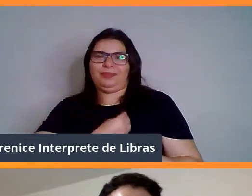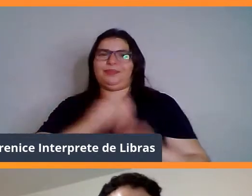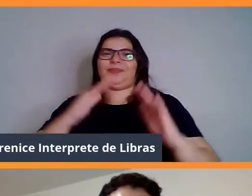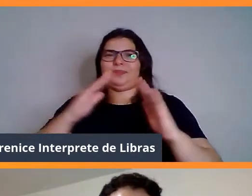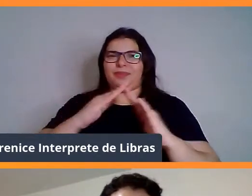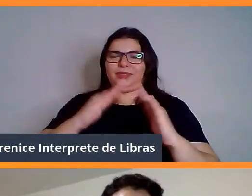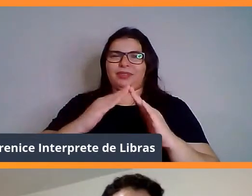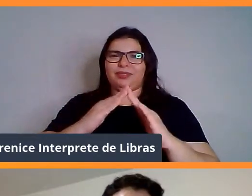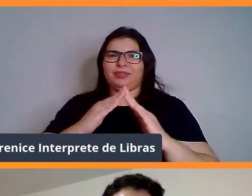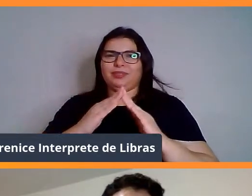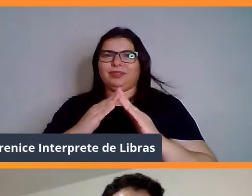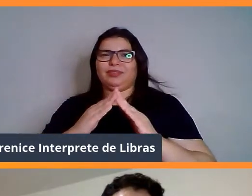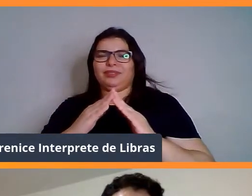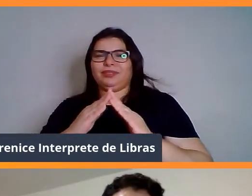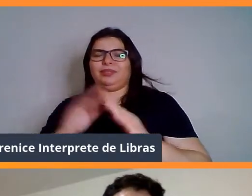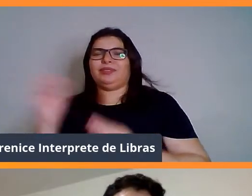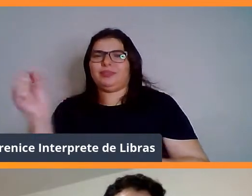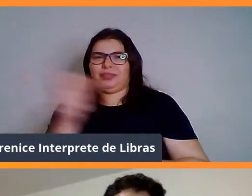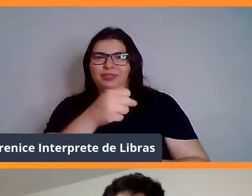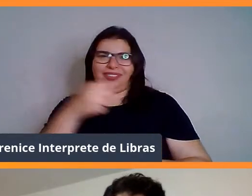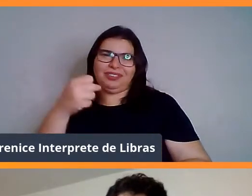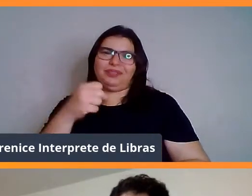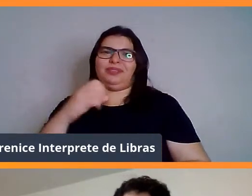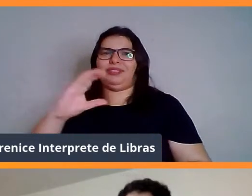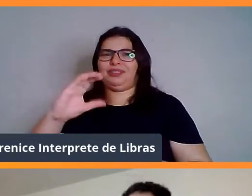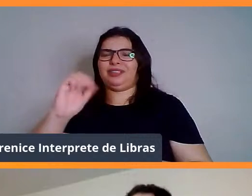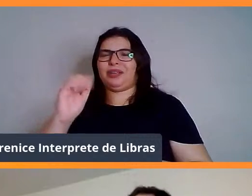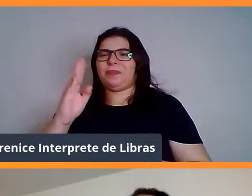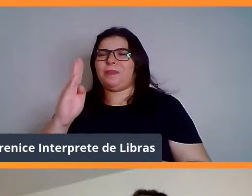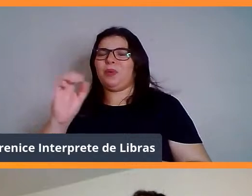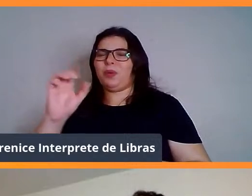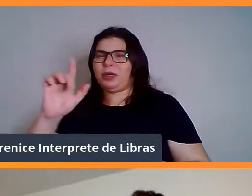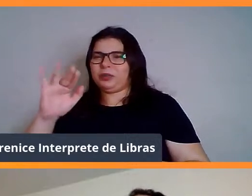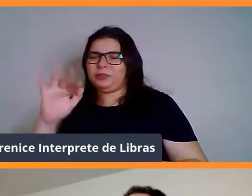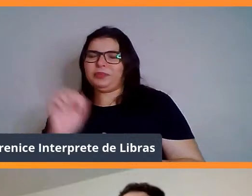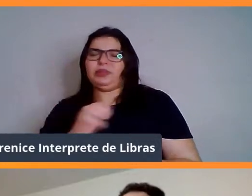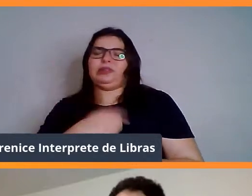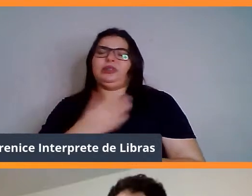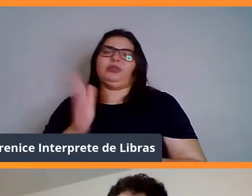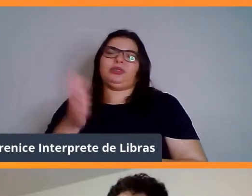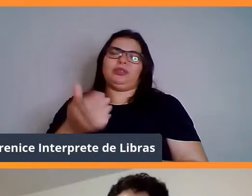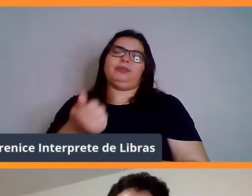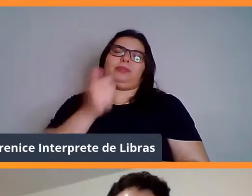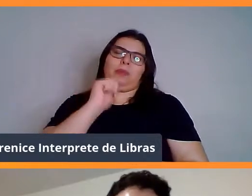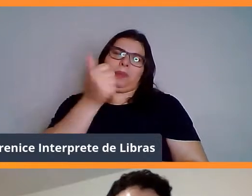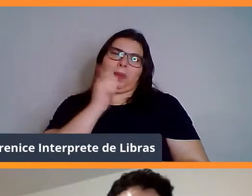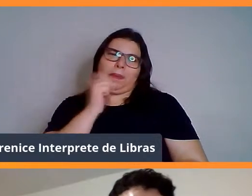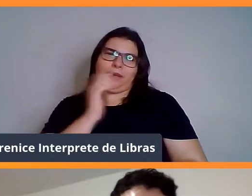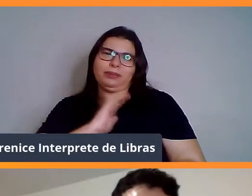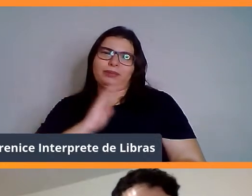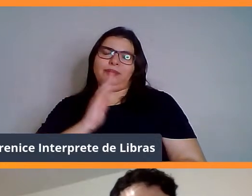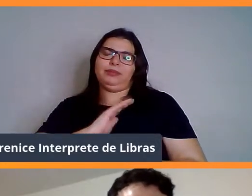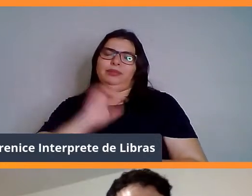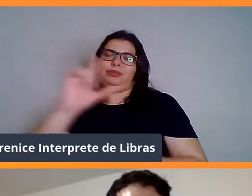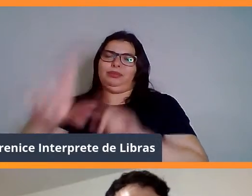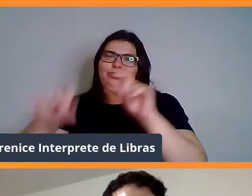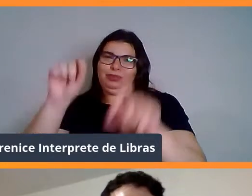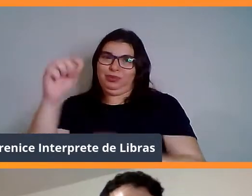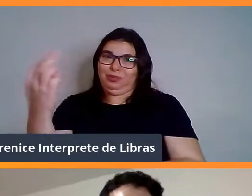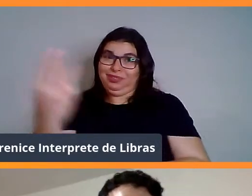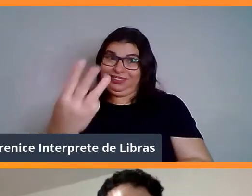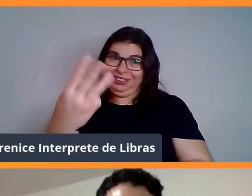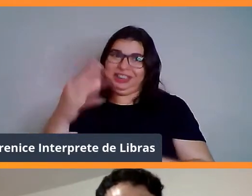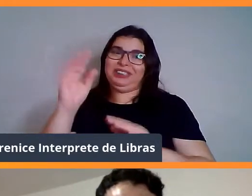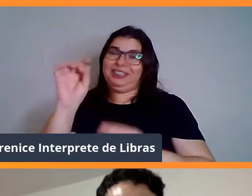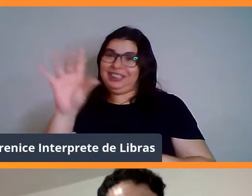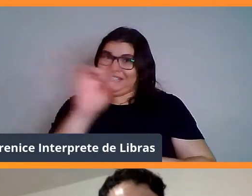delicioso, cerveja deliciosa, eu provei diversas, eu na verdade vou levar três de cada, porque tudo lá em casa é Pai Filho e Cristo